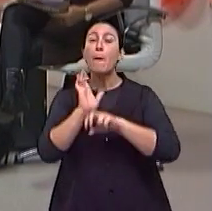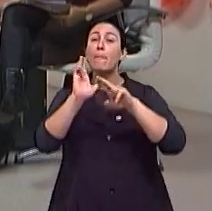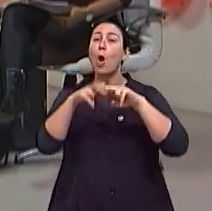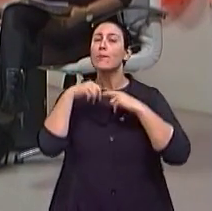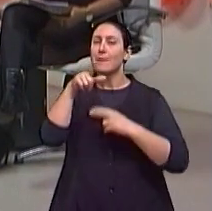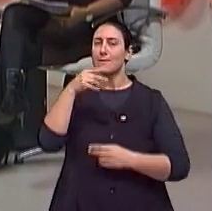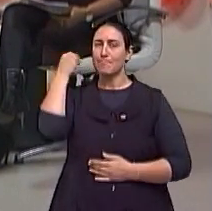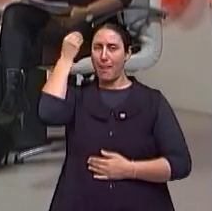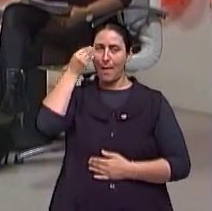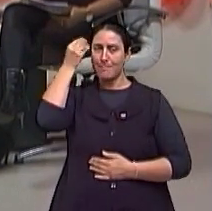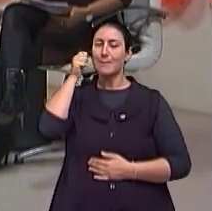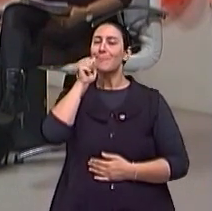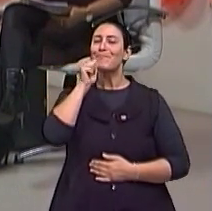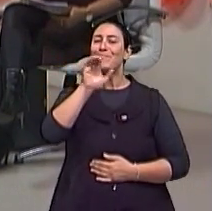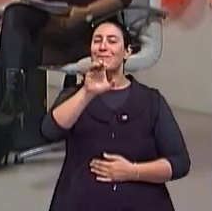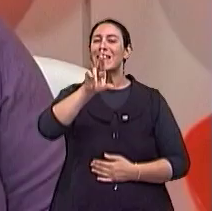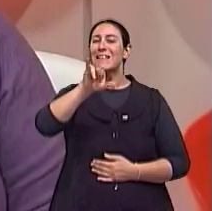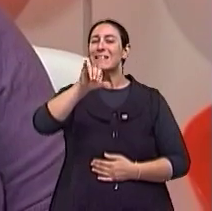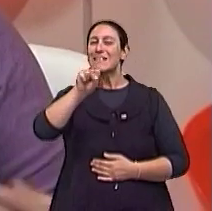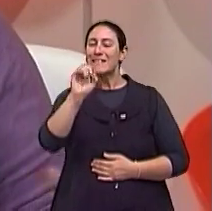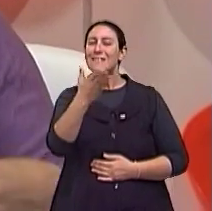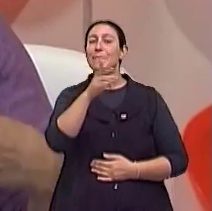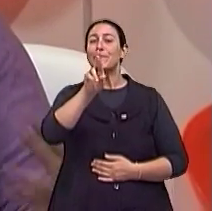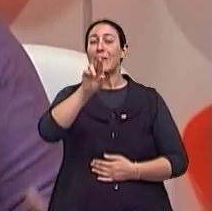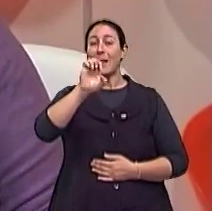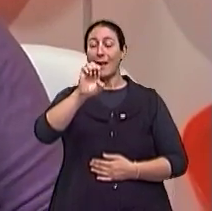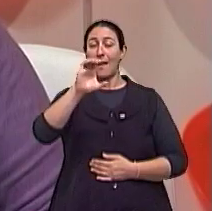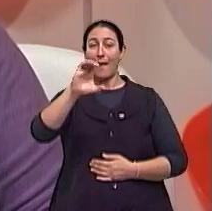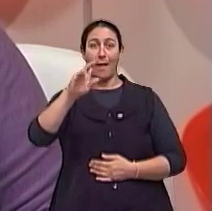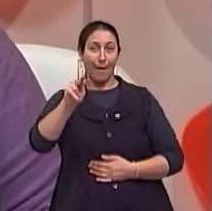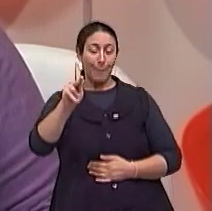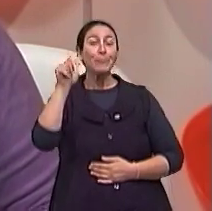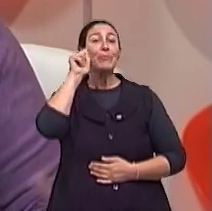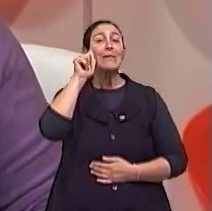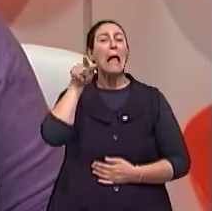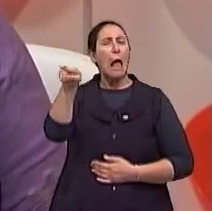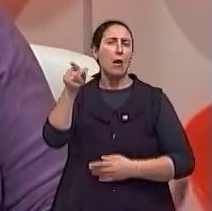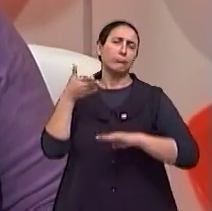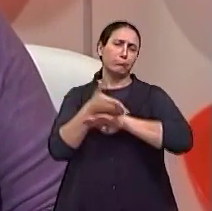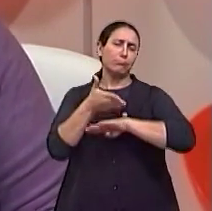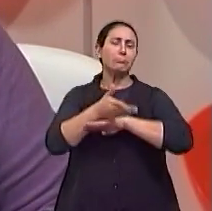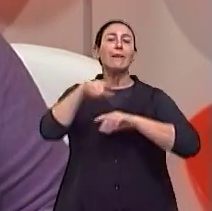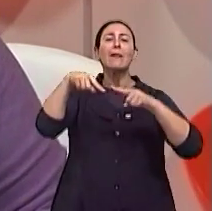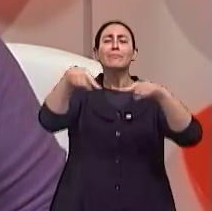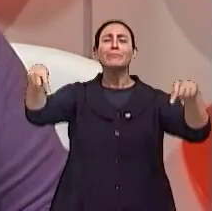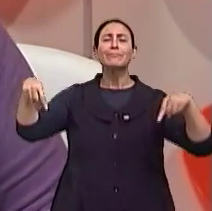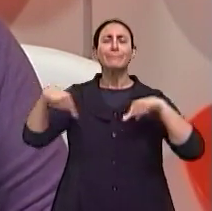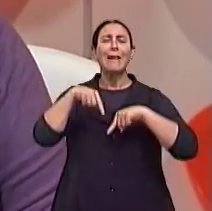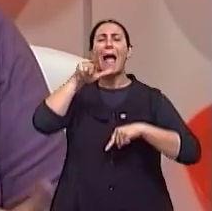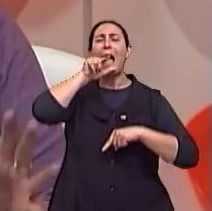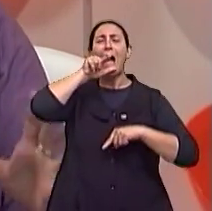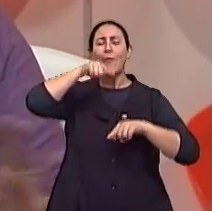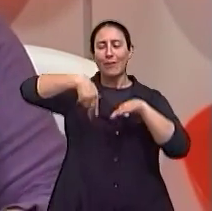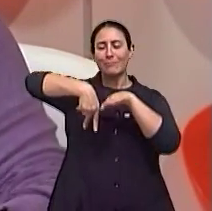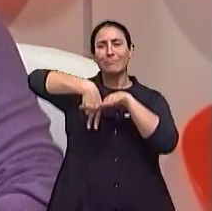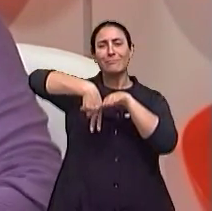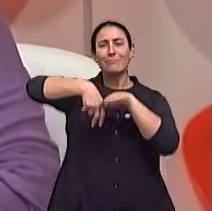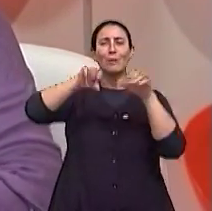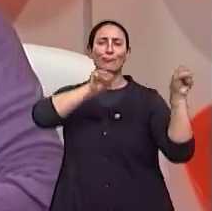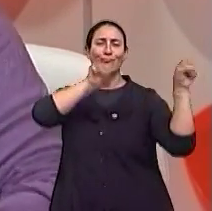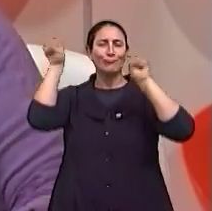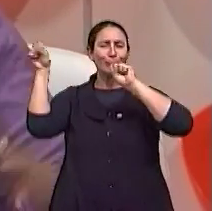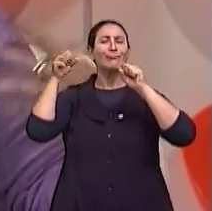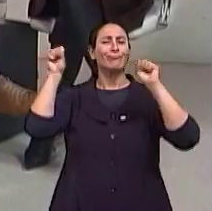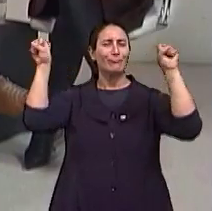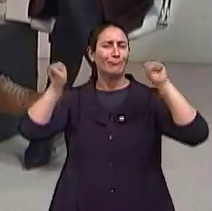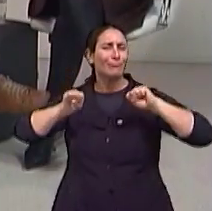experiência da Cris de fazer a hidroginástica, em que ela, frequentando a hidroginástica, via pessoas já se aproximando... A